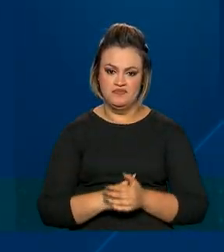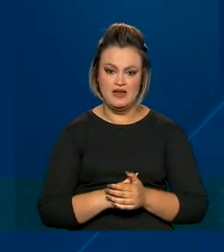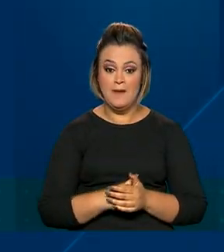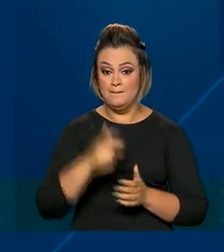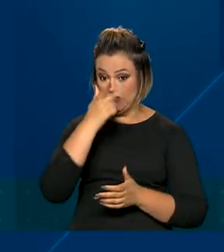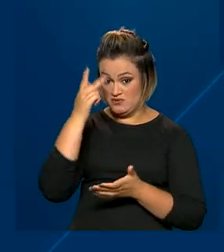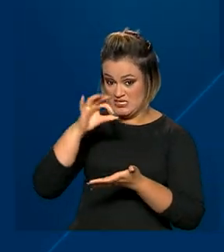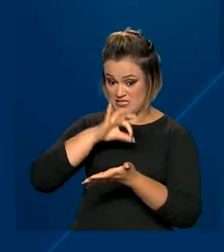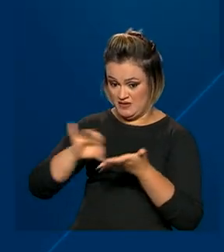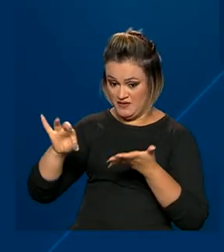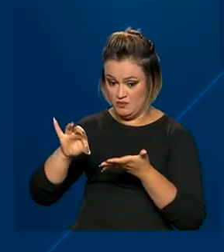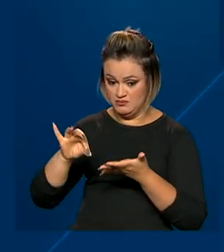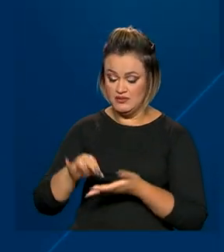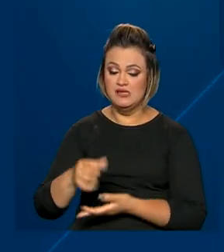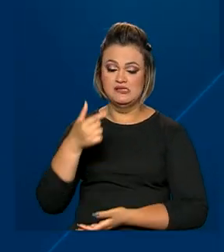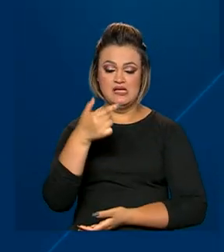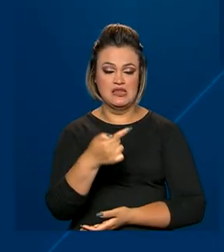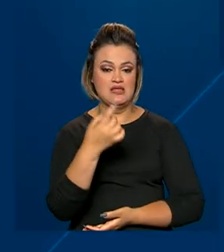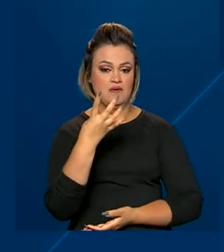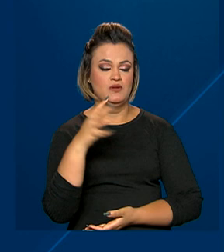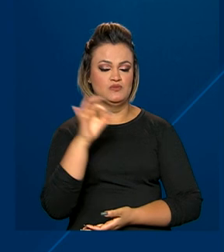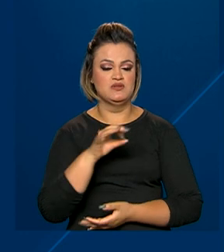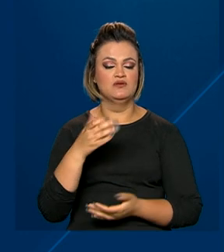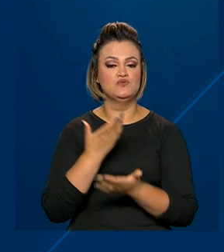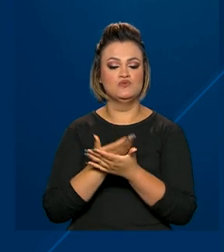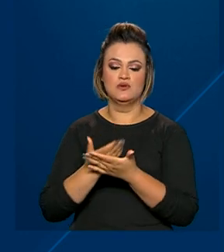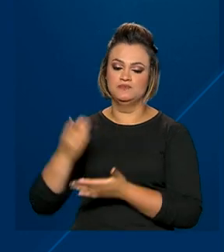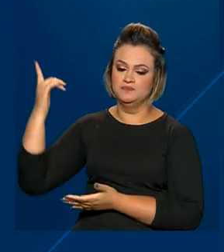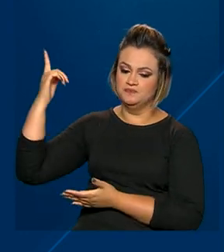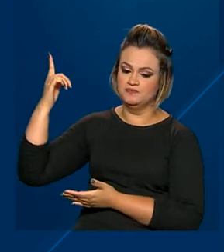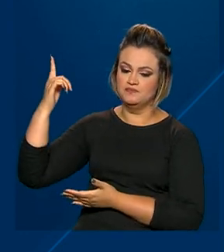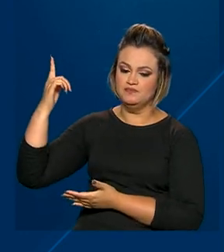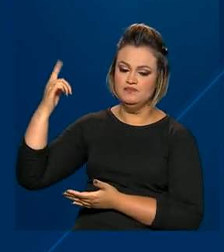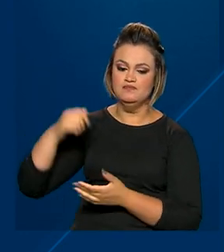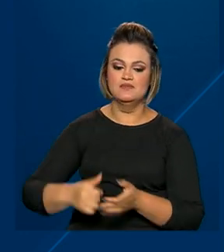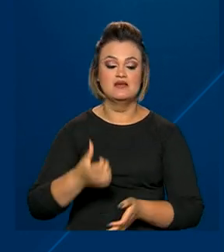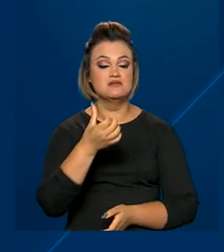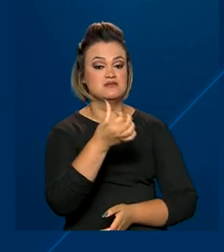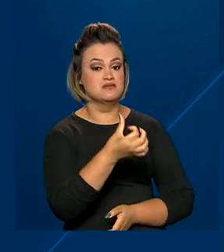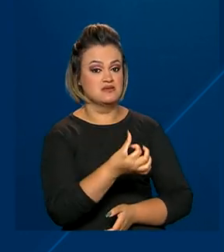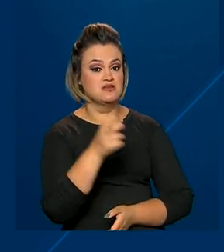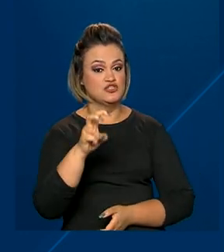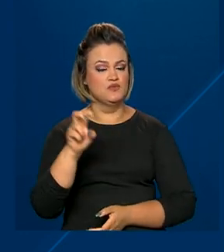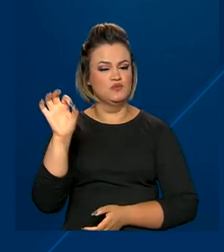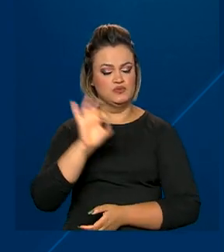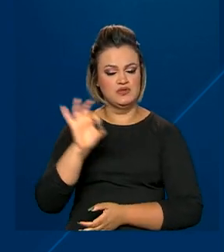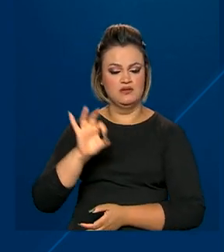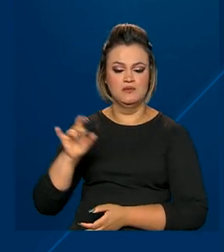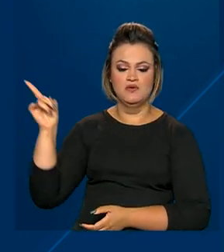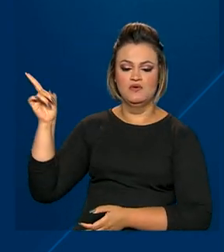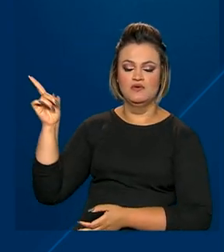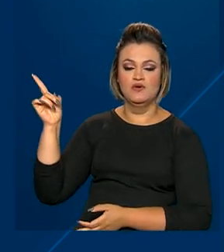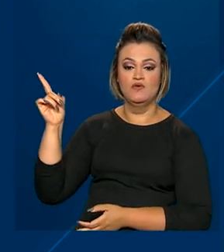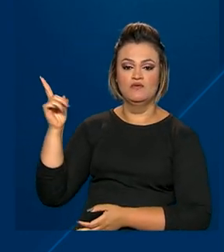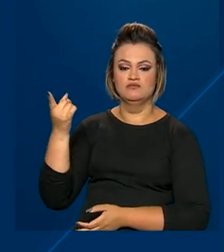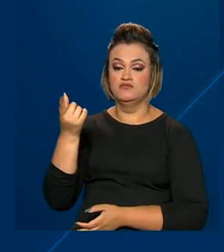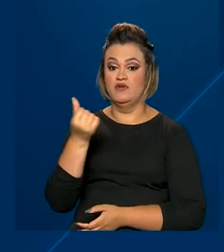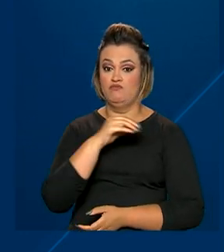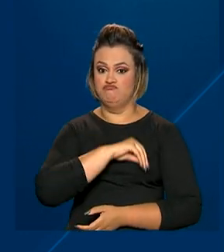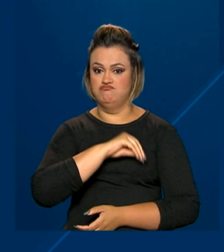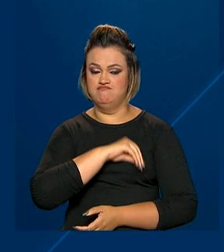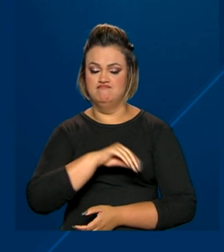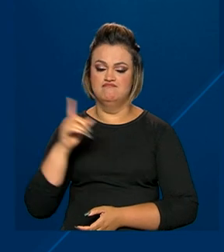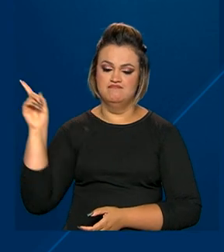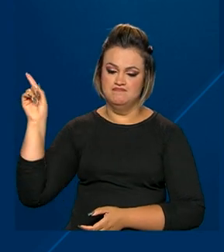de inscritos, 74% eram alunos de licenciatura, 65% tinham renda familiar mensal